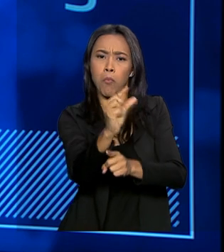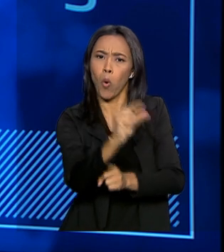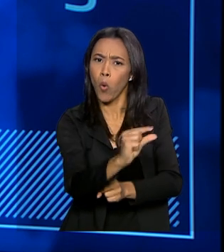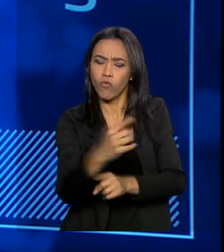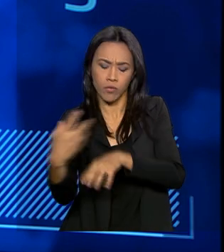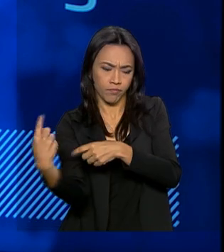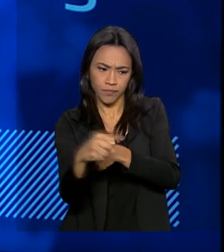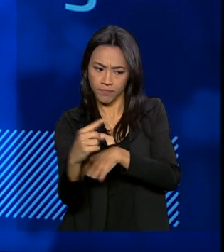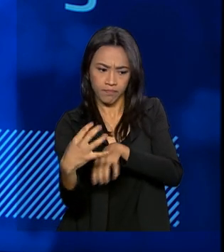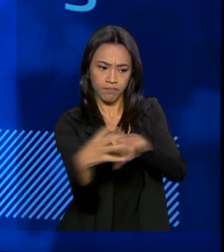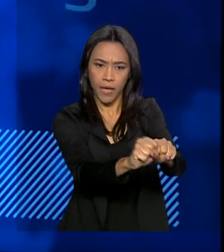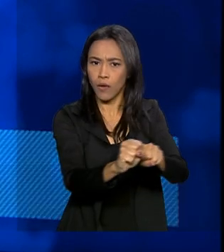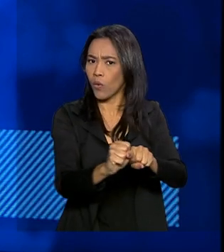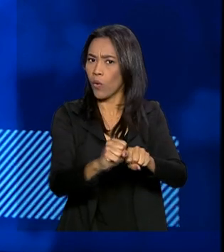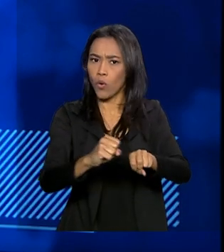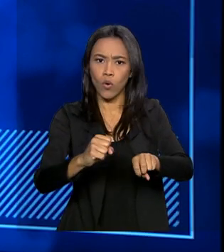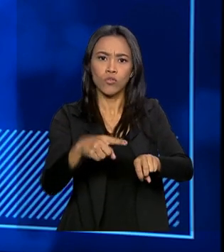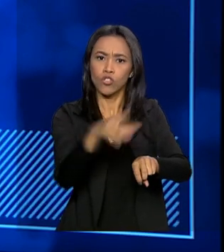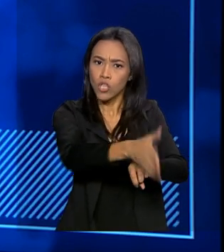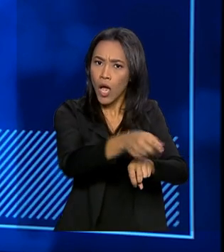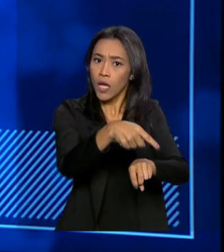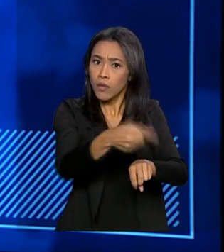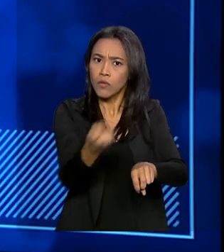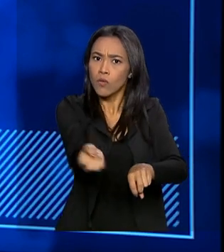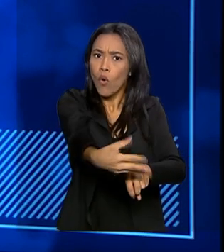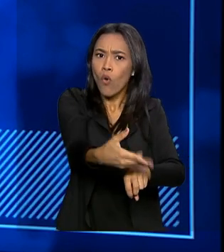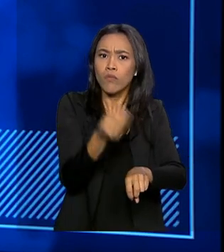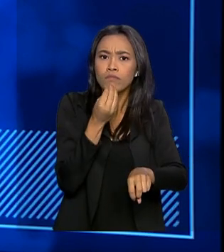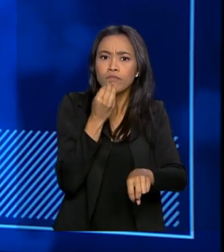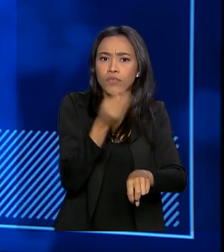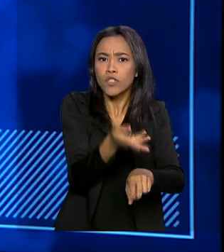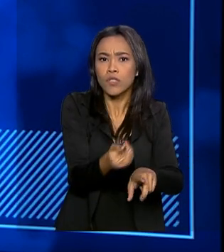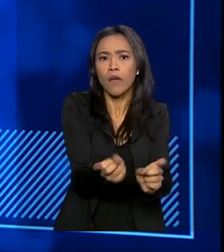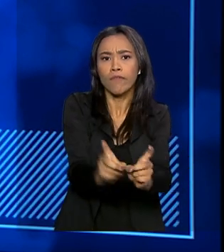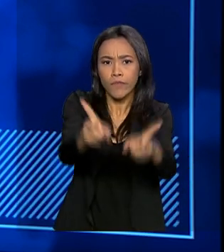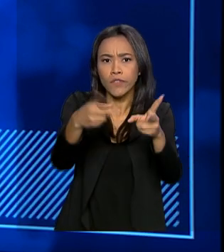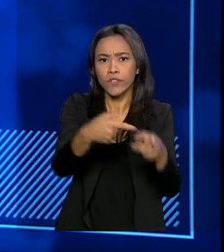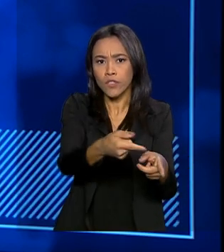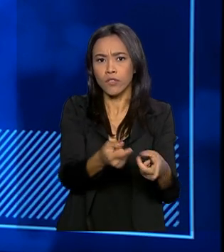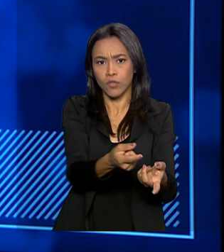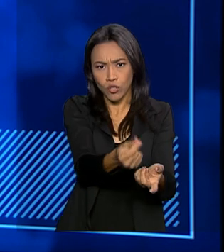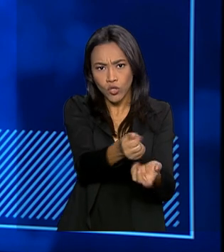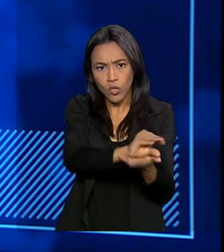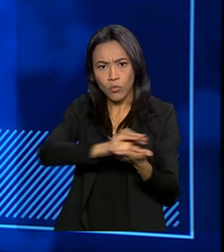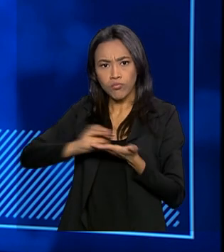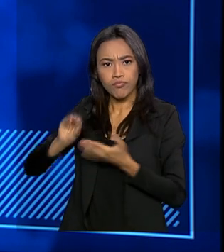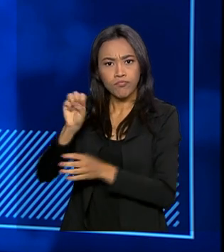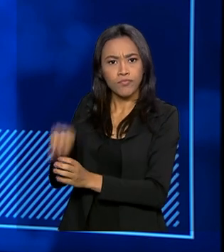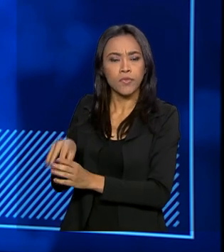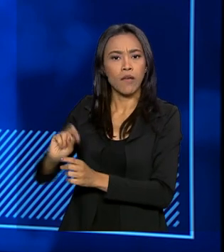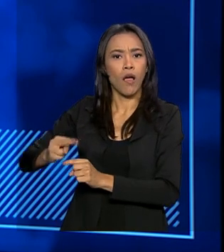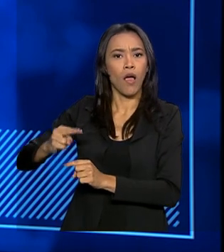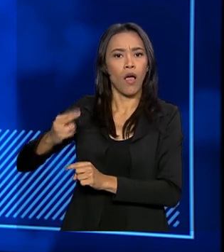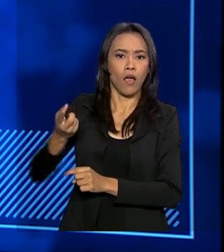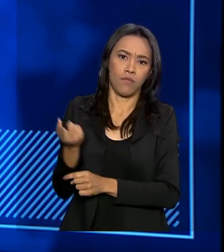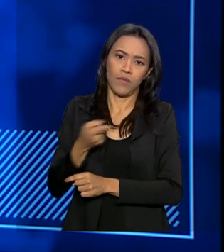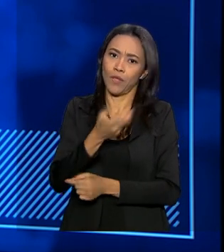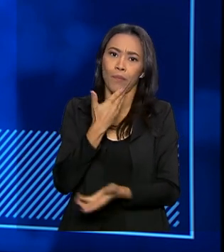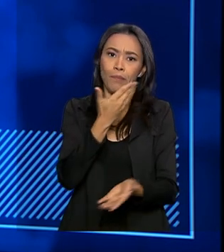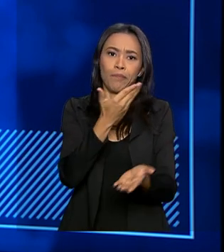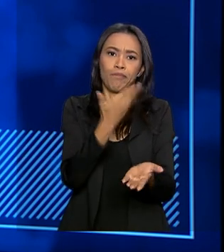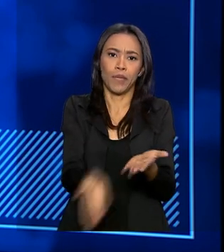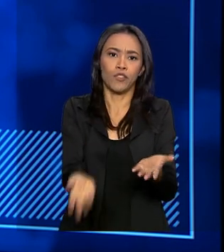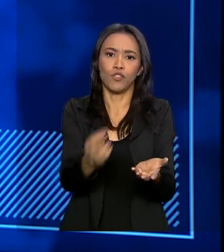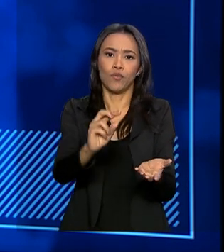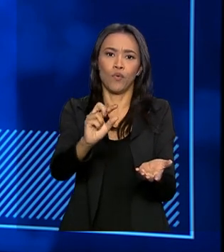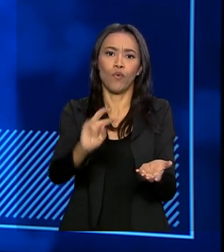no início, um bem novo, que poderia ter sido já alienado, e esse recurso hoje estaria valorizado e não perdido,